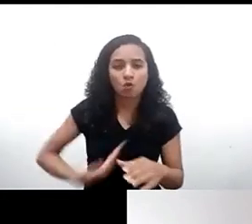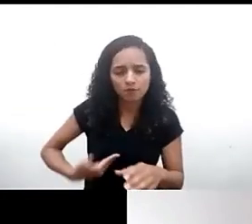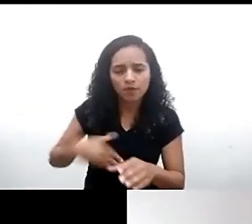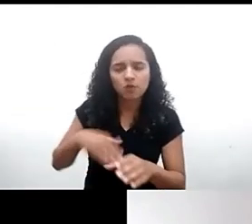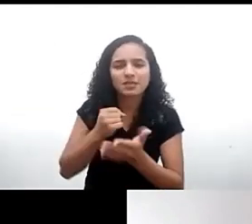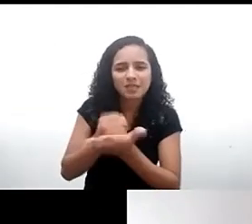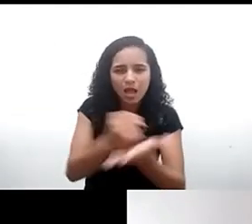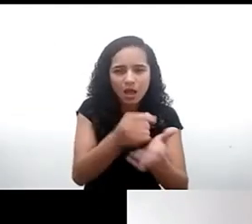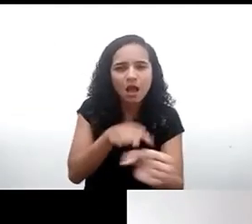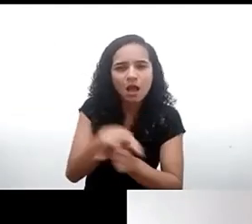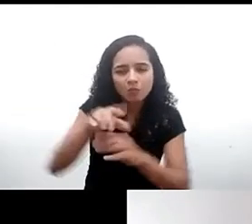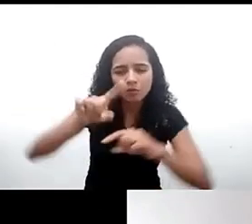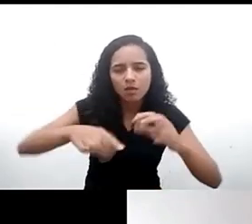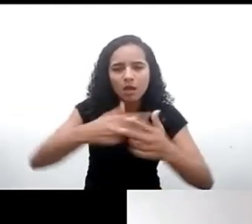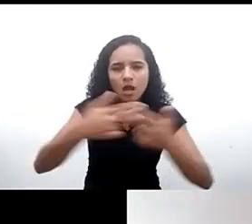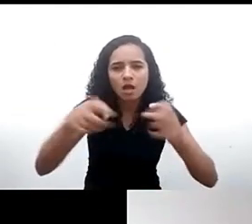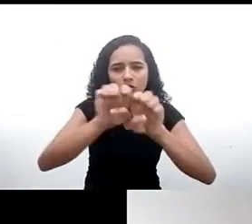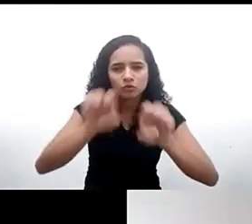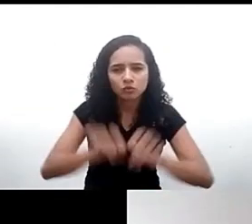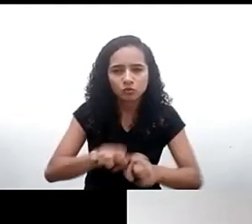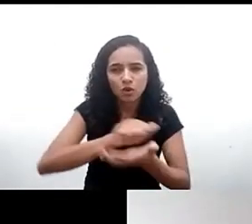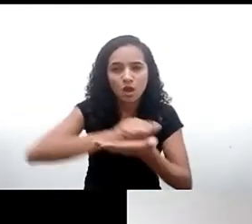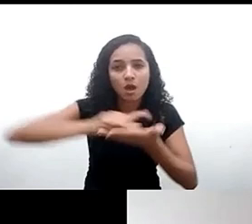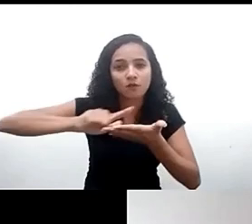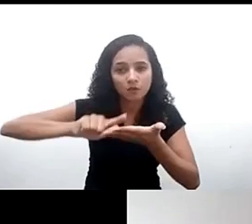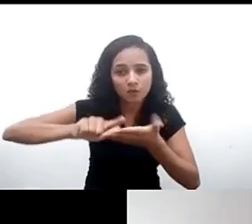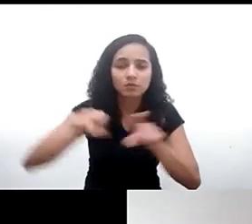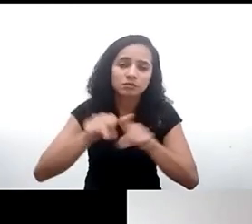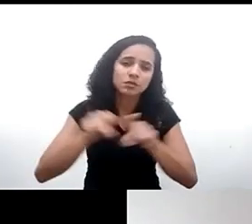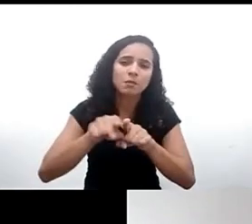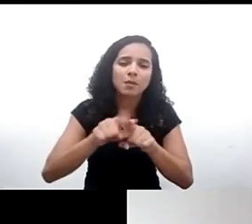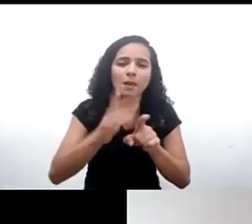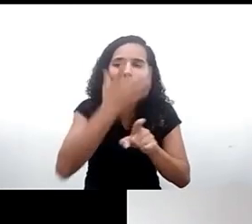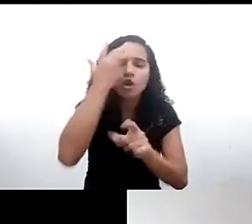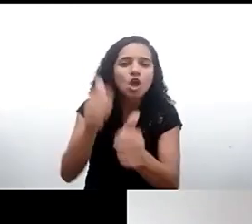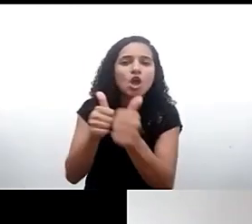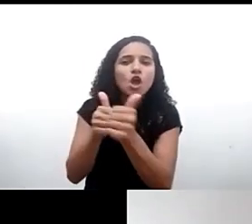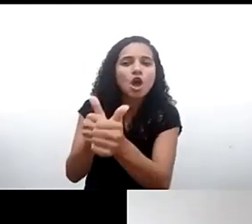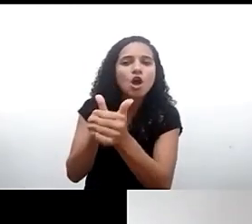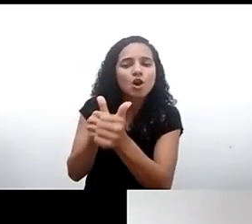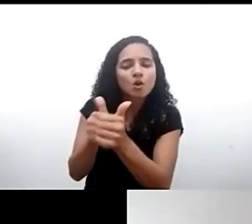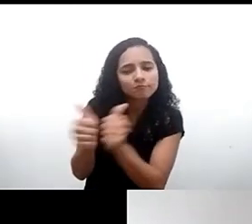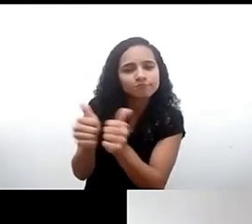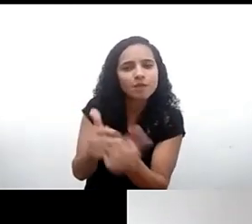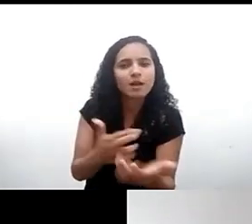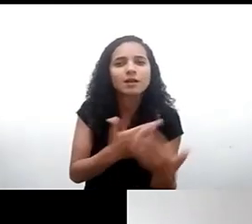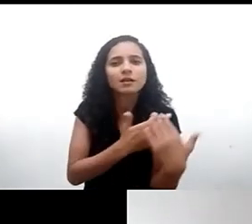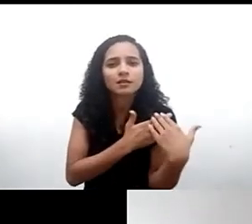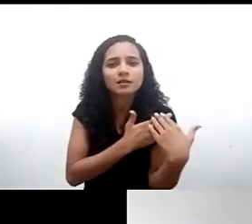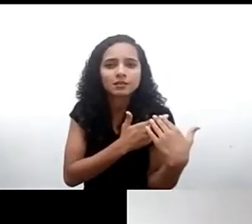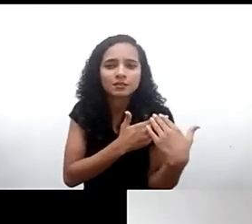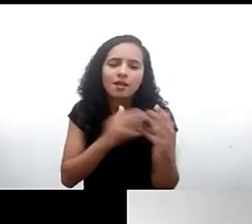infraestrutura alfabetização e obviamente quem acompanha as crianças e jovens que são as suas próprias